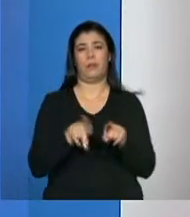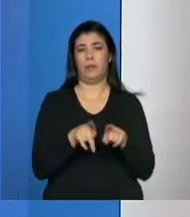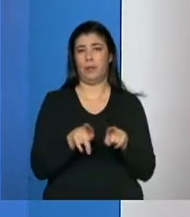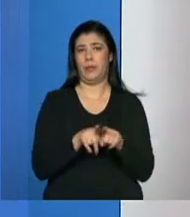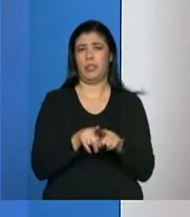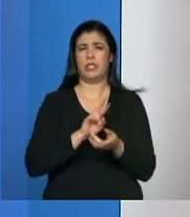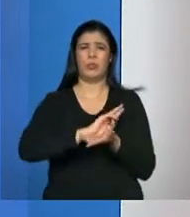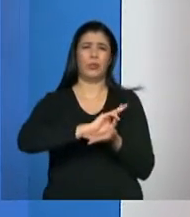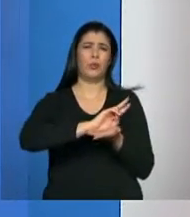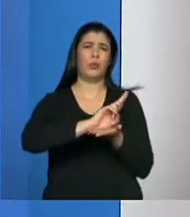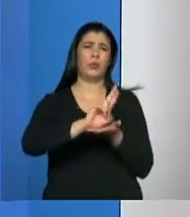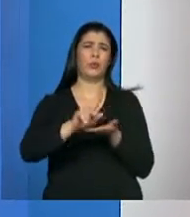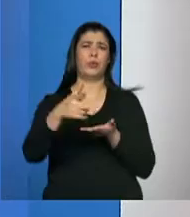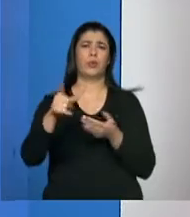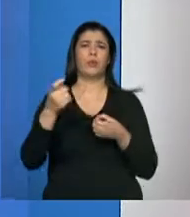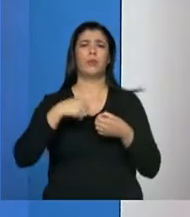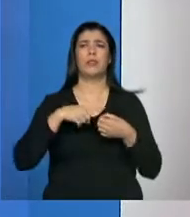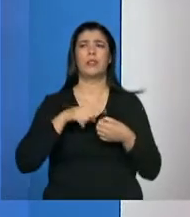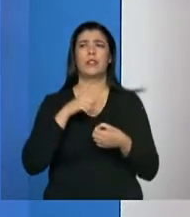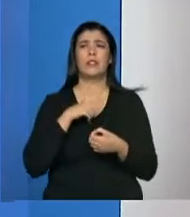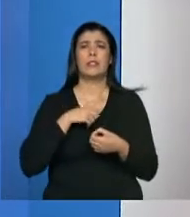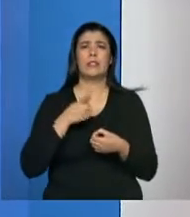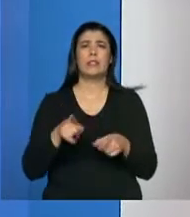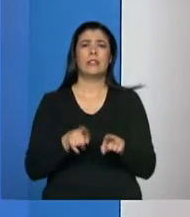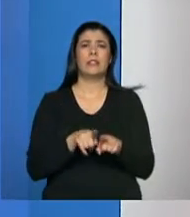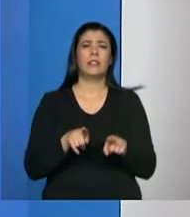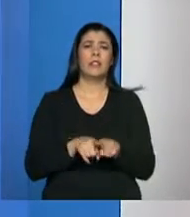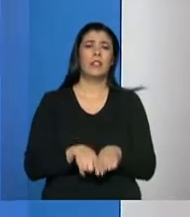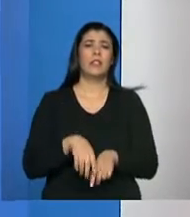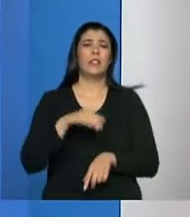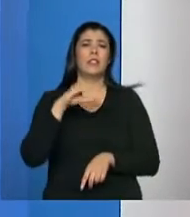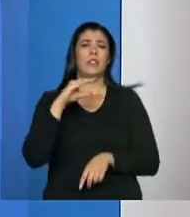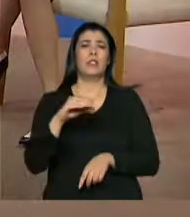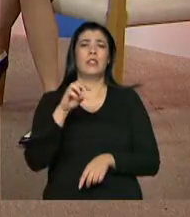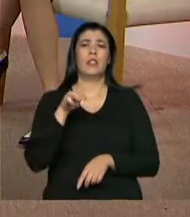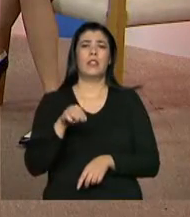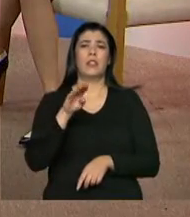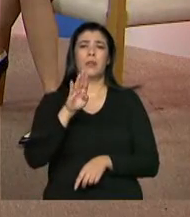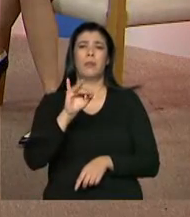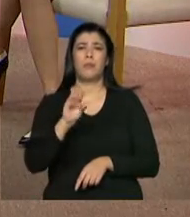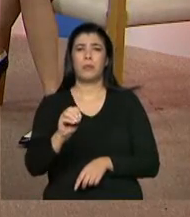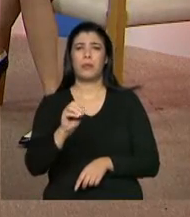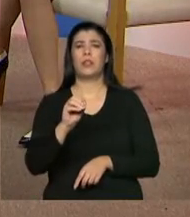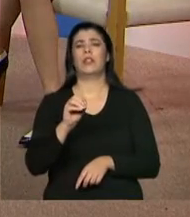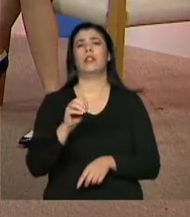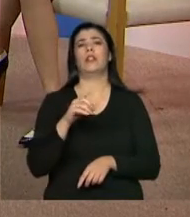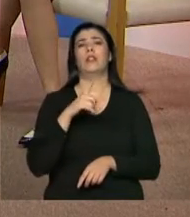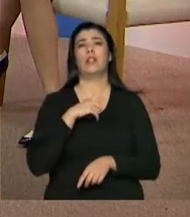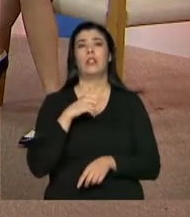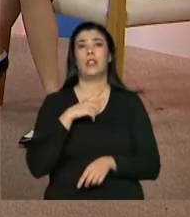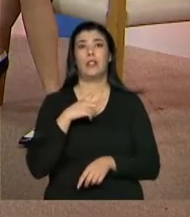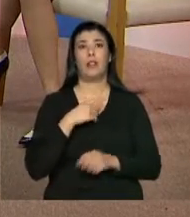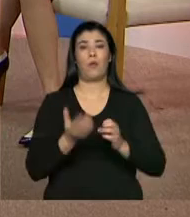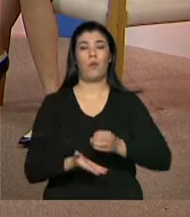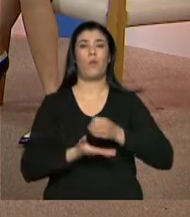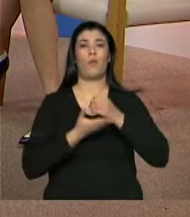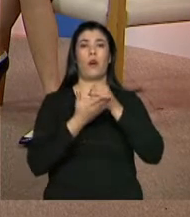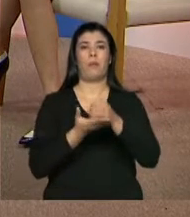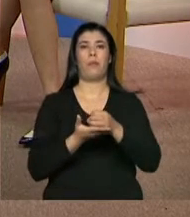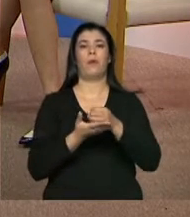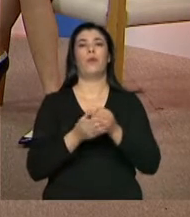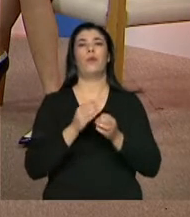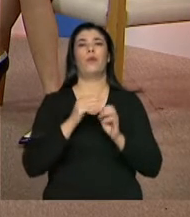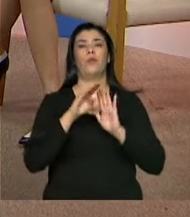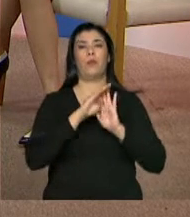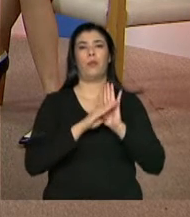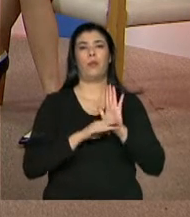São vários, né? Quem mais? O ICMB, via o Bolsa Verde, que gerencia o Bolsa Verde,